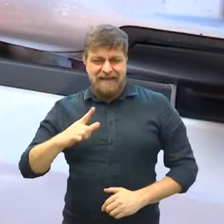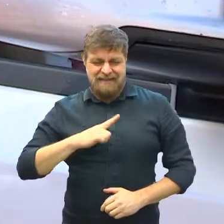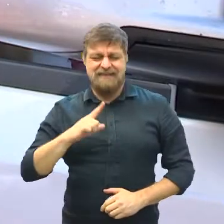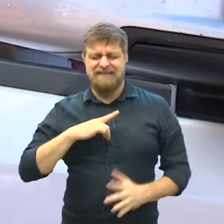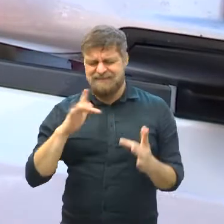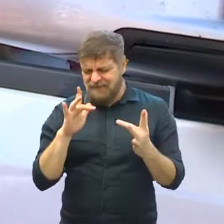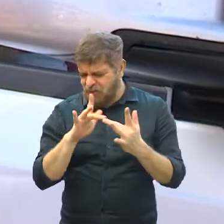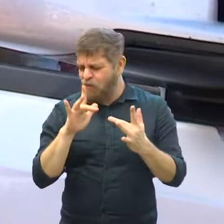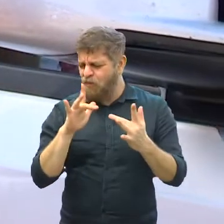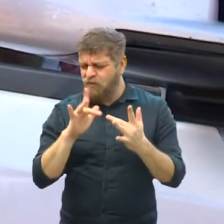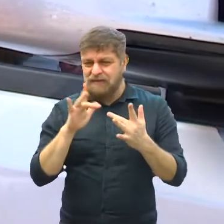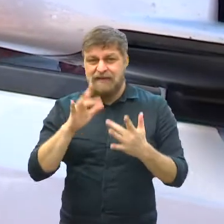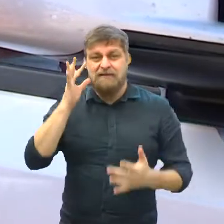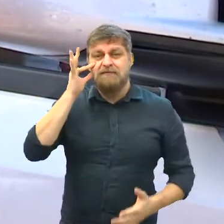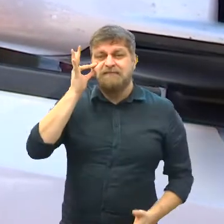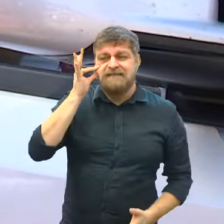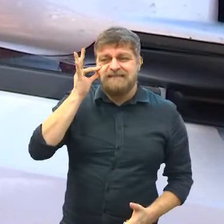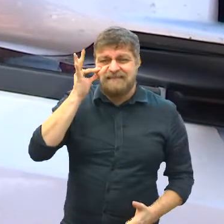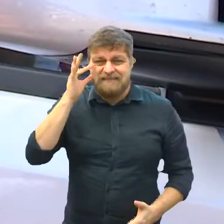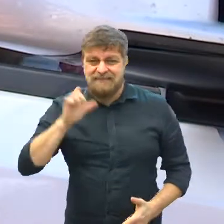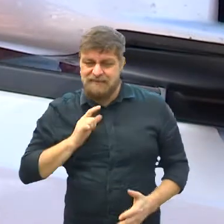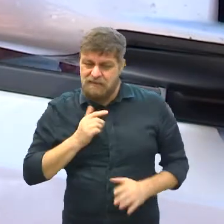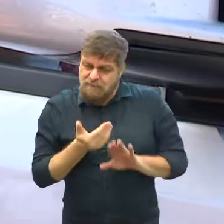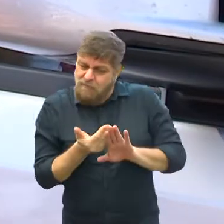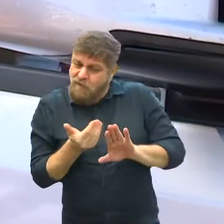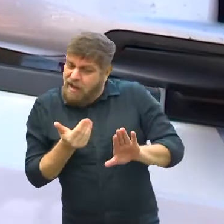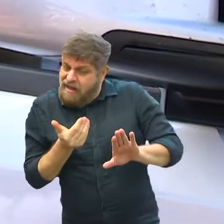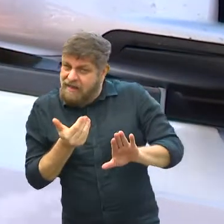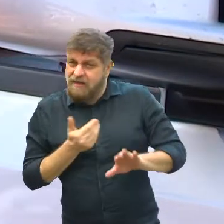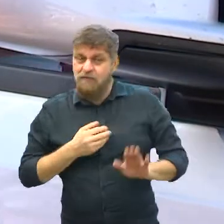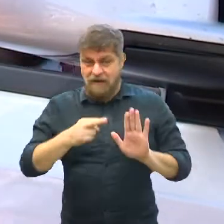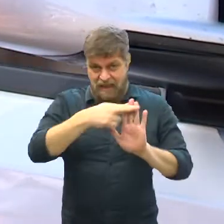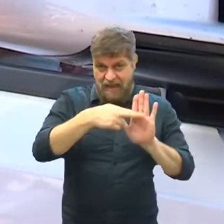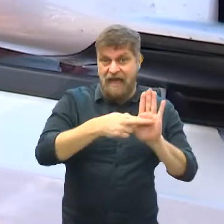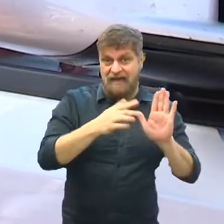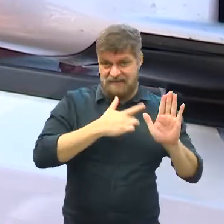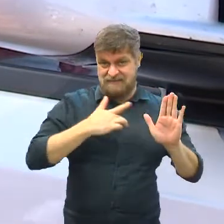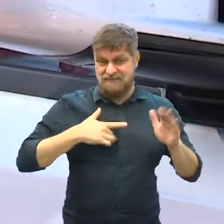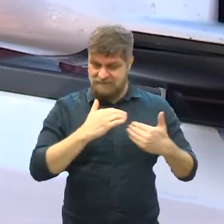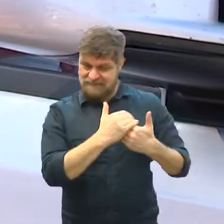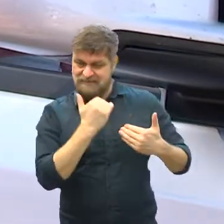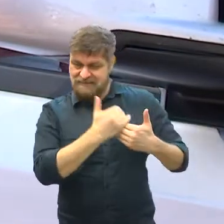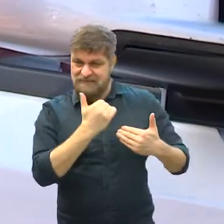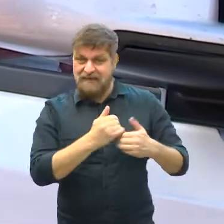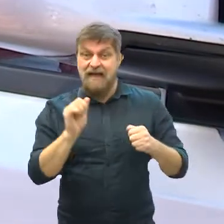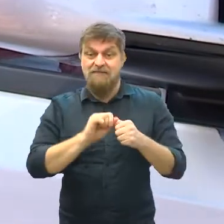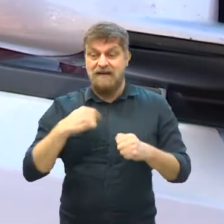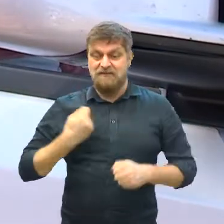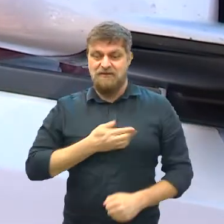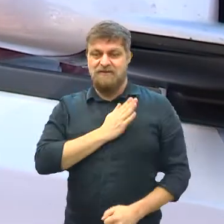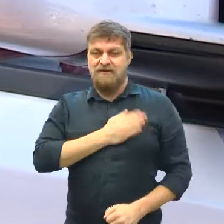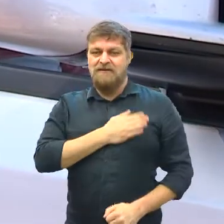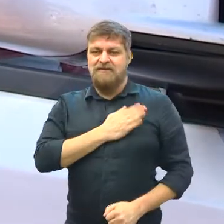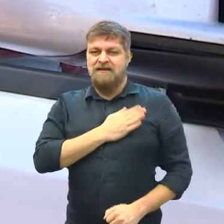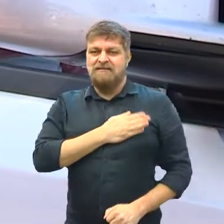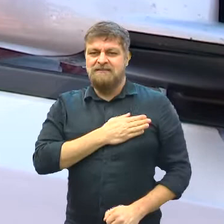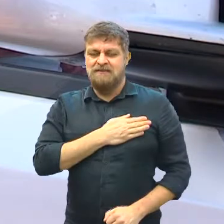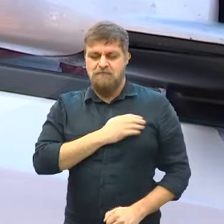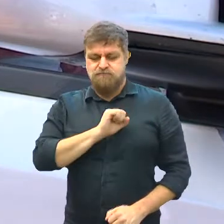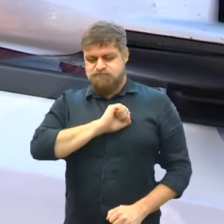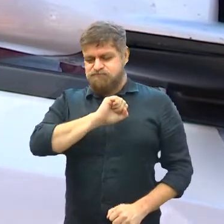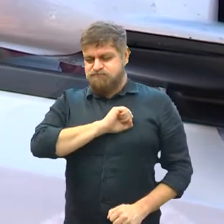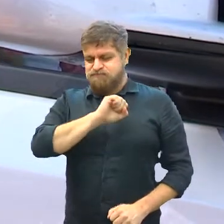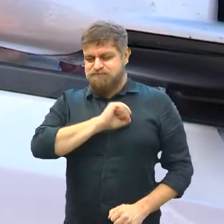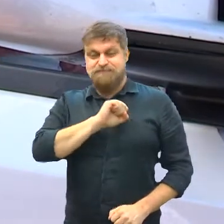Poder ter esse contato meio que ainda distante, mantendo os cuidados todos, eu acho que acalenta o nosso coração.